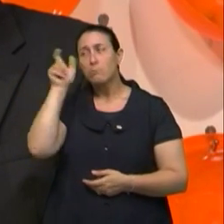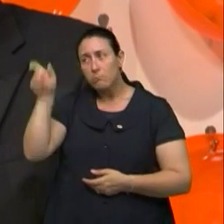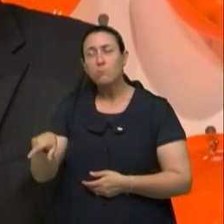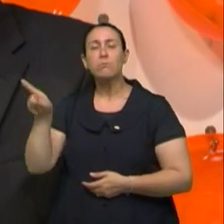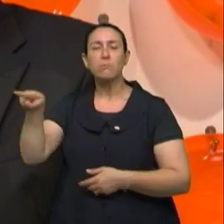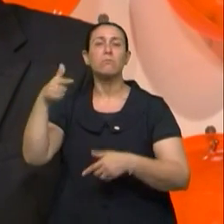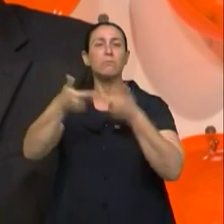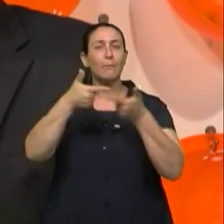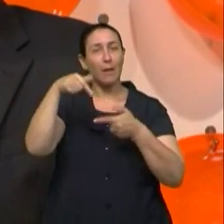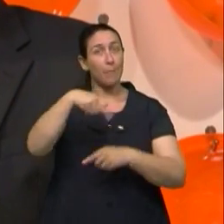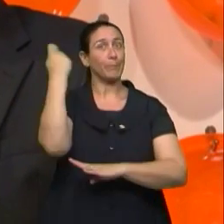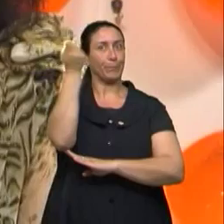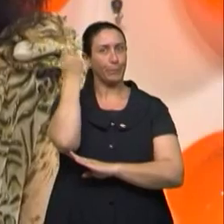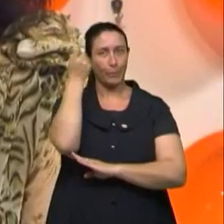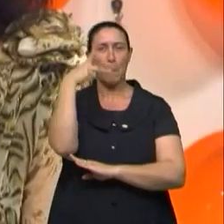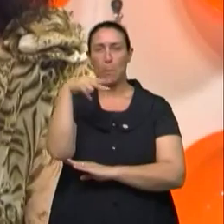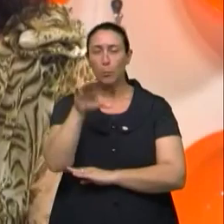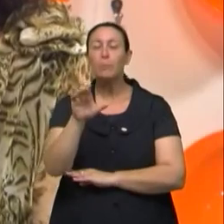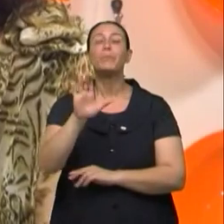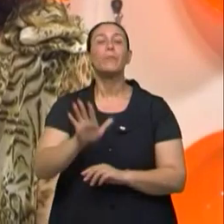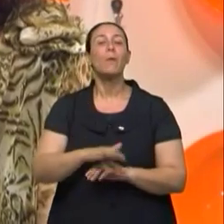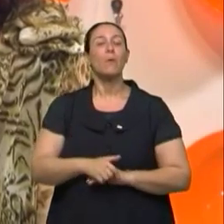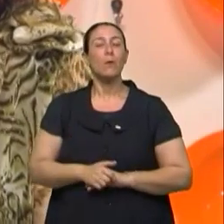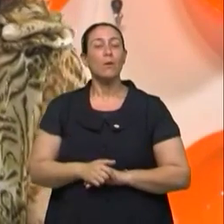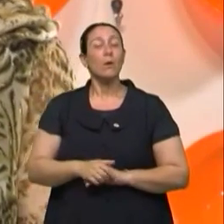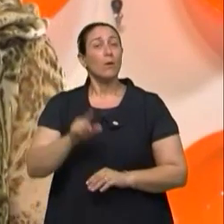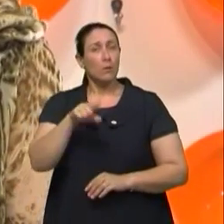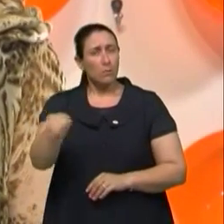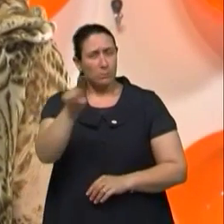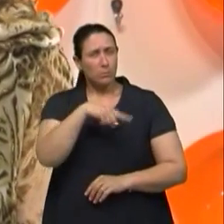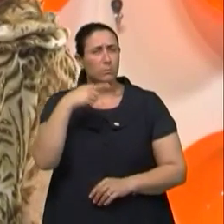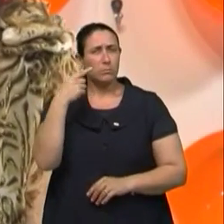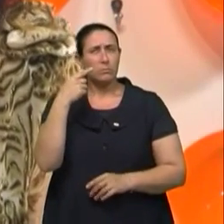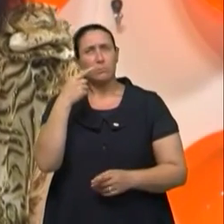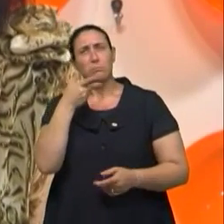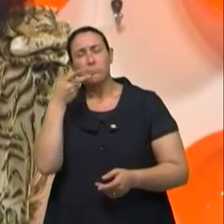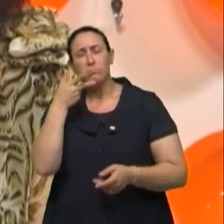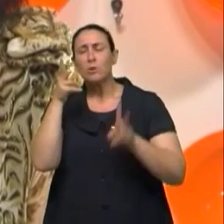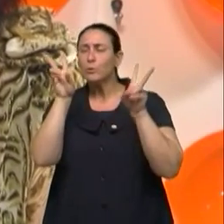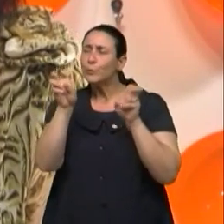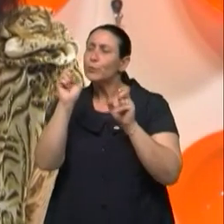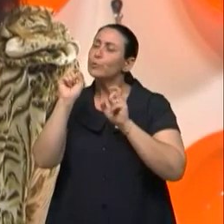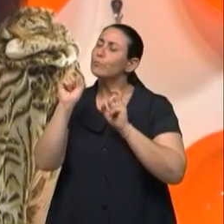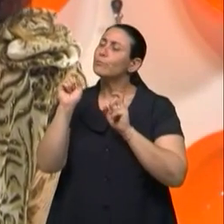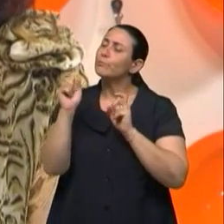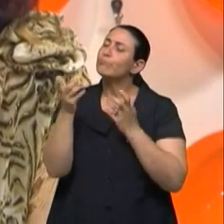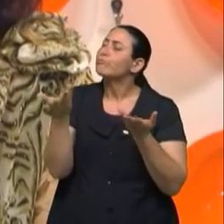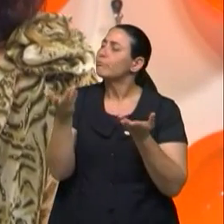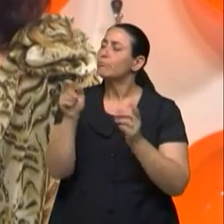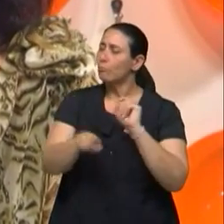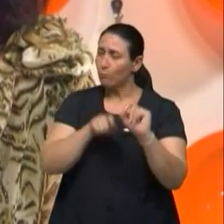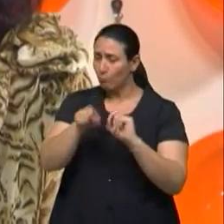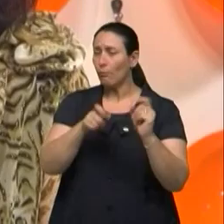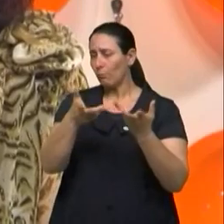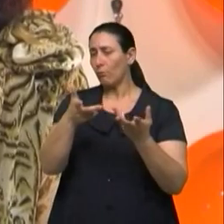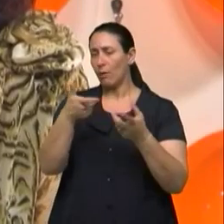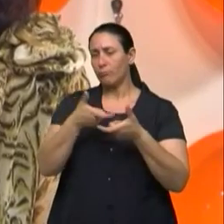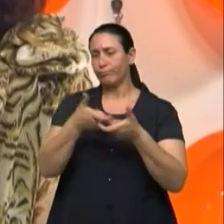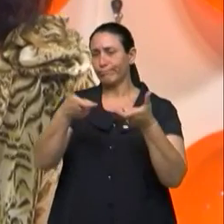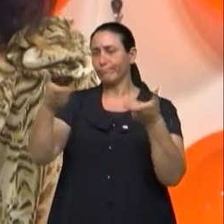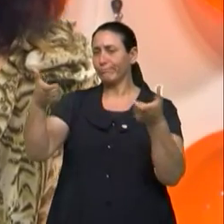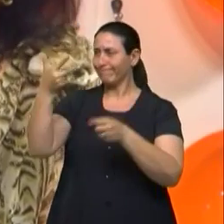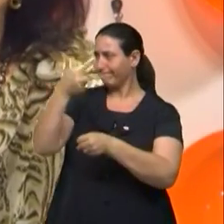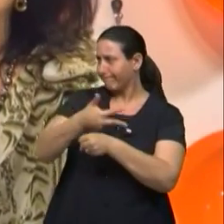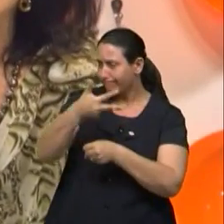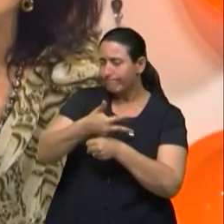Católica do Rio Grande do Sul. Pois é, a gente falava, doutor Fabiano, sobre essa questão do aumento na terceira idade,